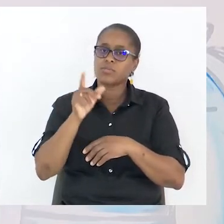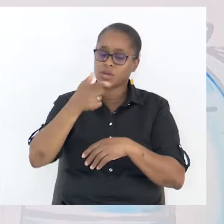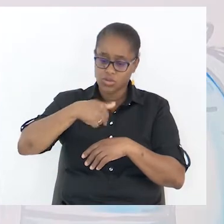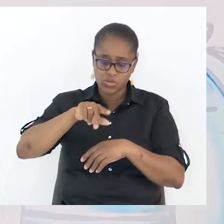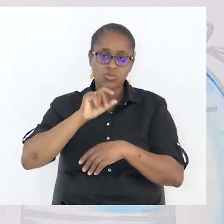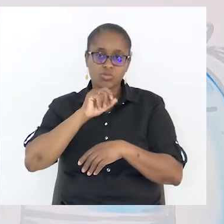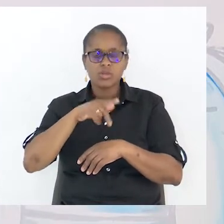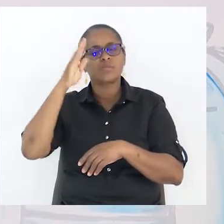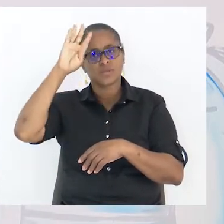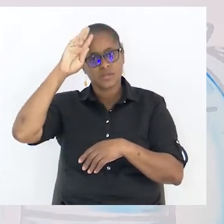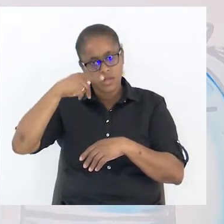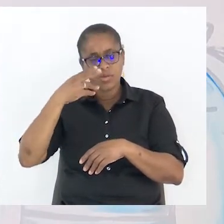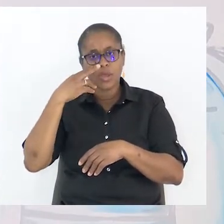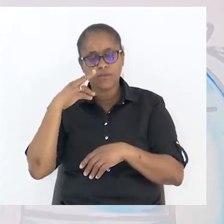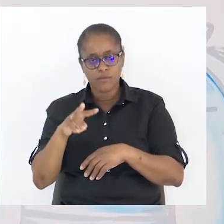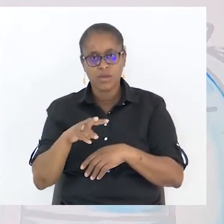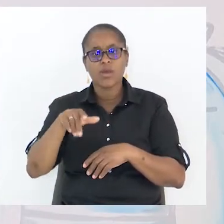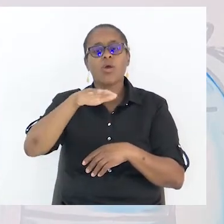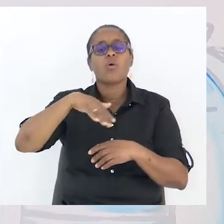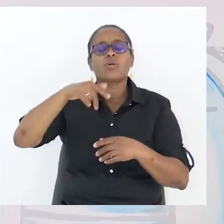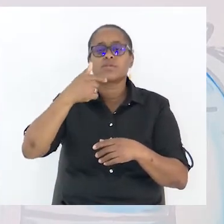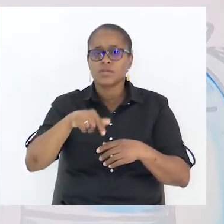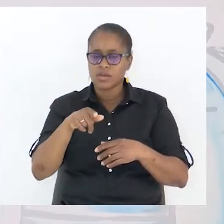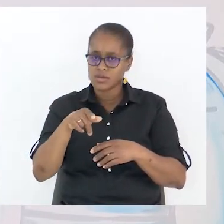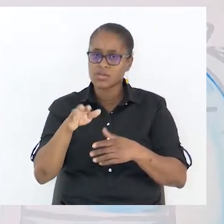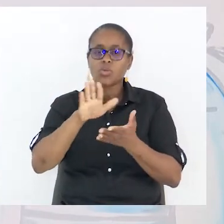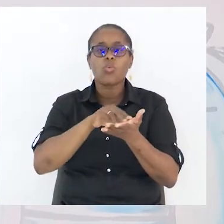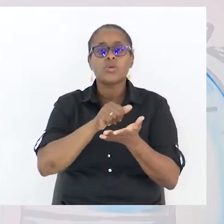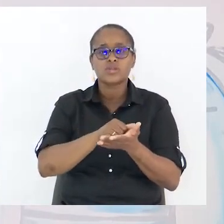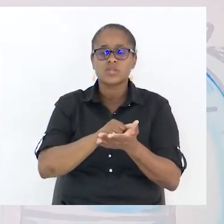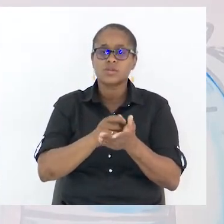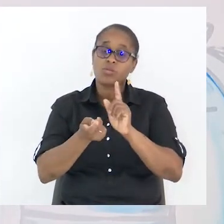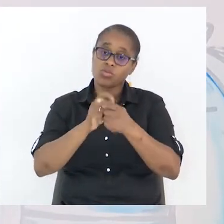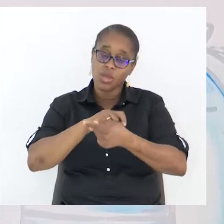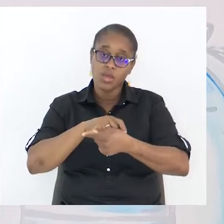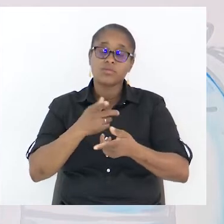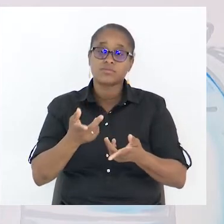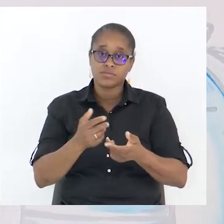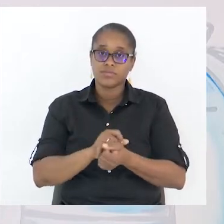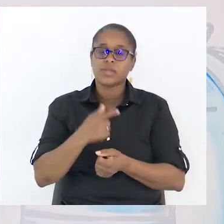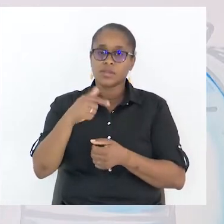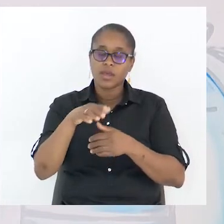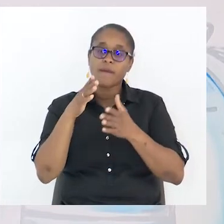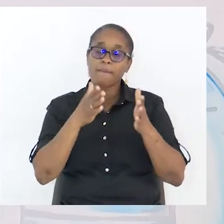que temos que corrigir, acertar e tens a parte da conclusão que é a parte onde tu tens que solucionar.